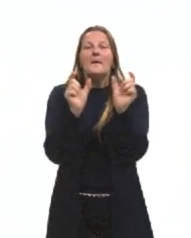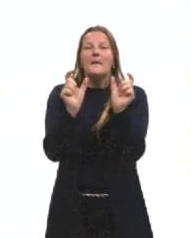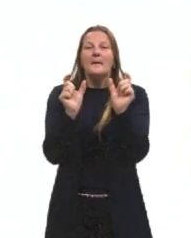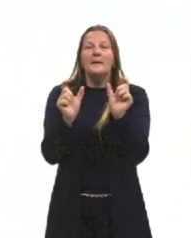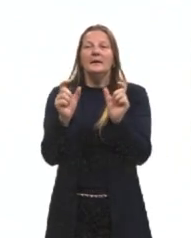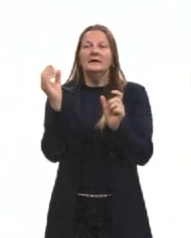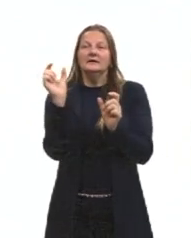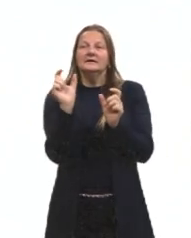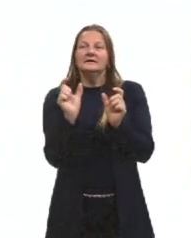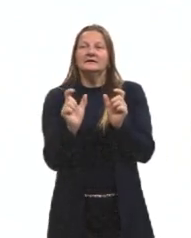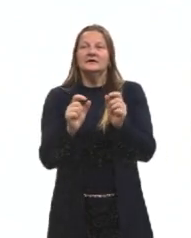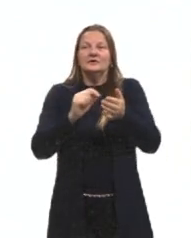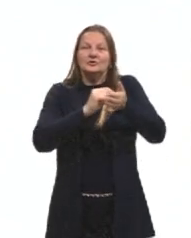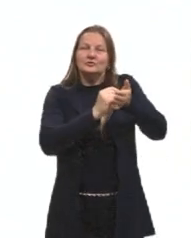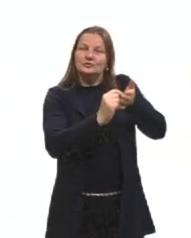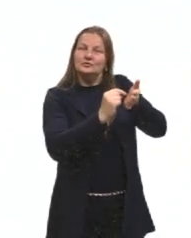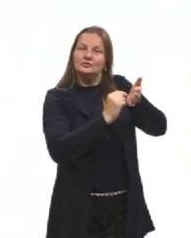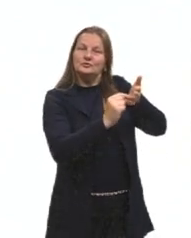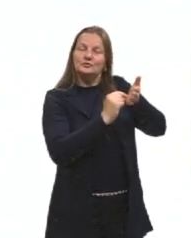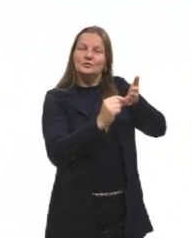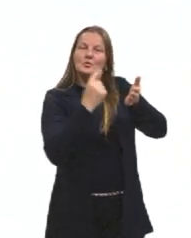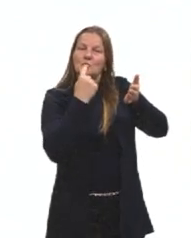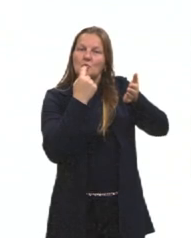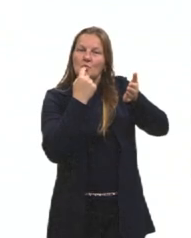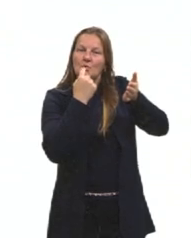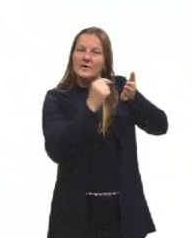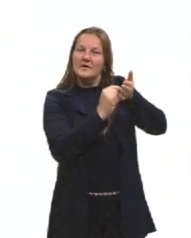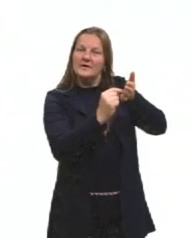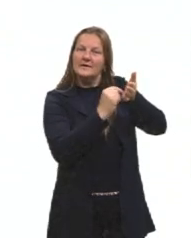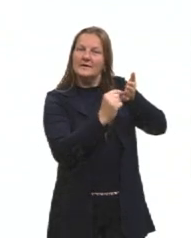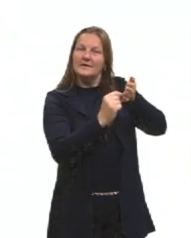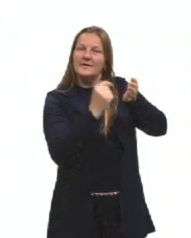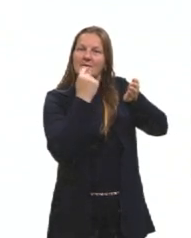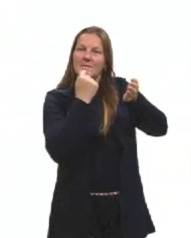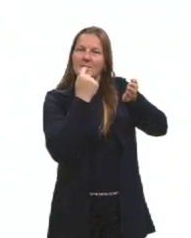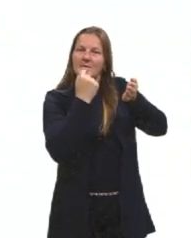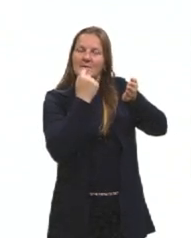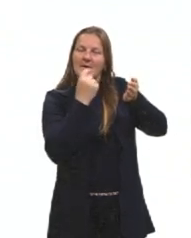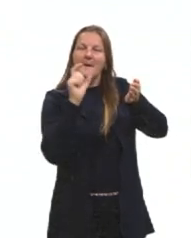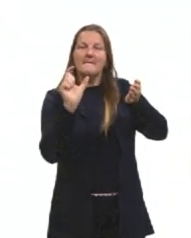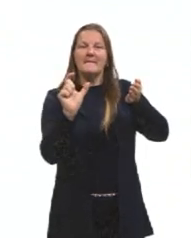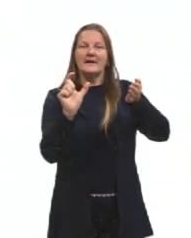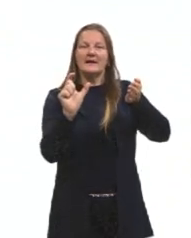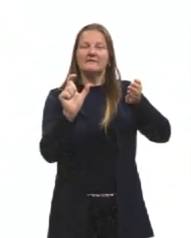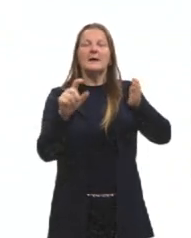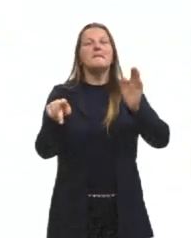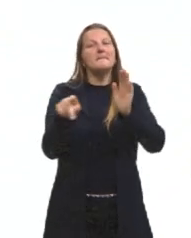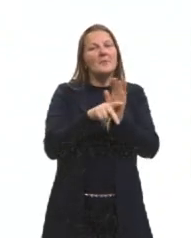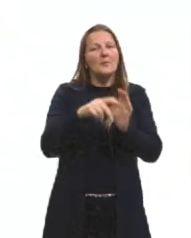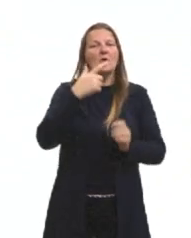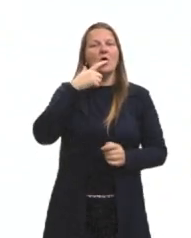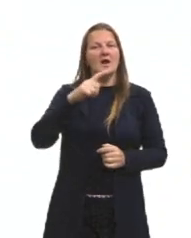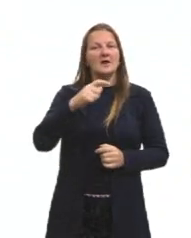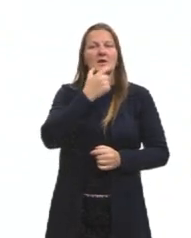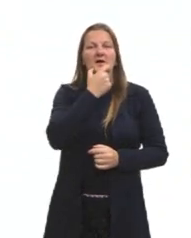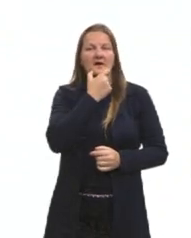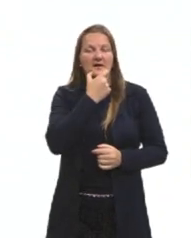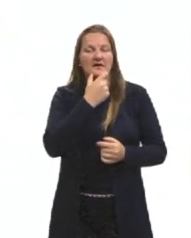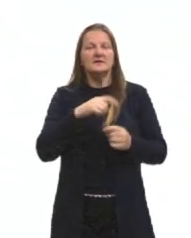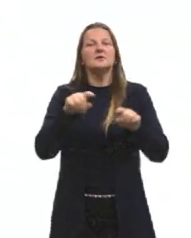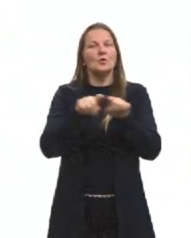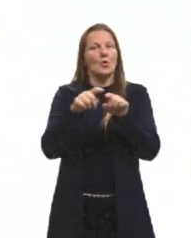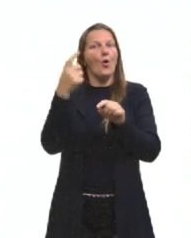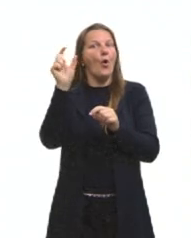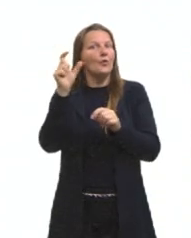coloquei em sublinhadas em vermelho, elas são palavras da língua inglesa e de outras línguas